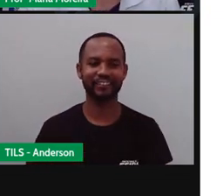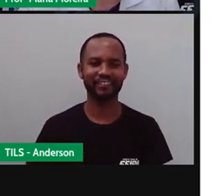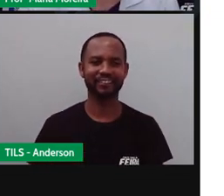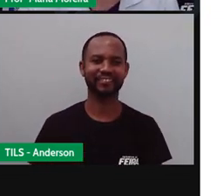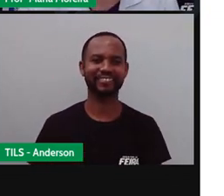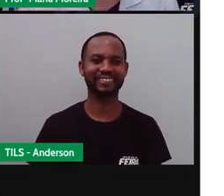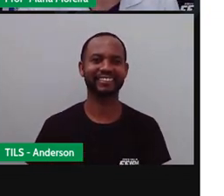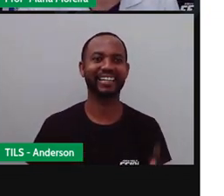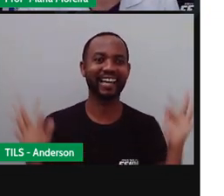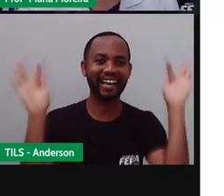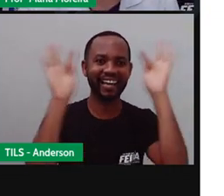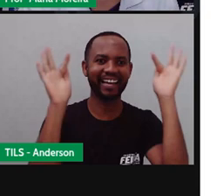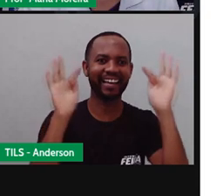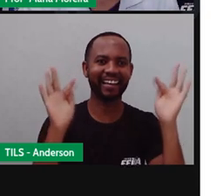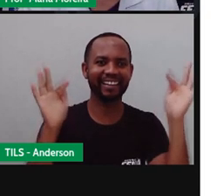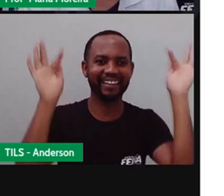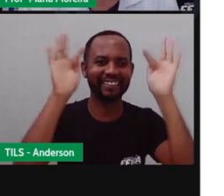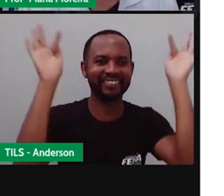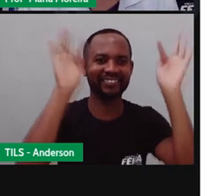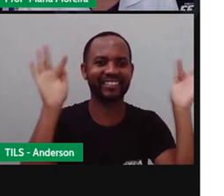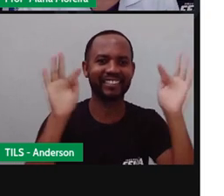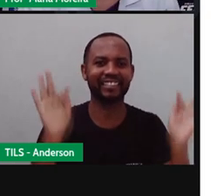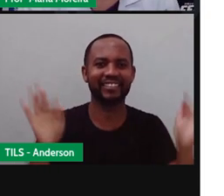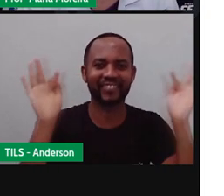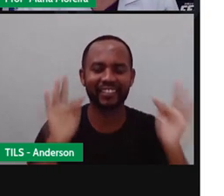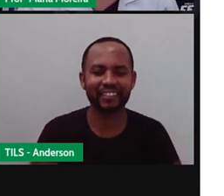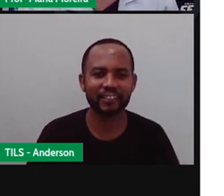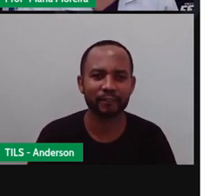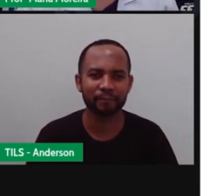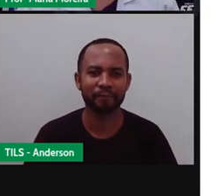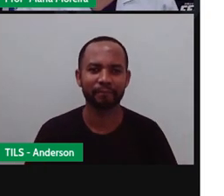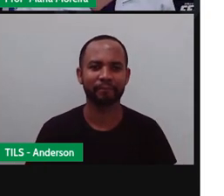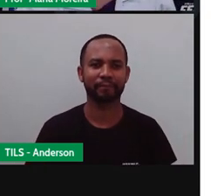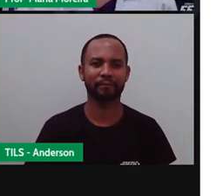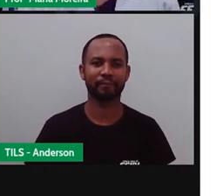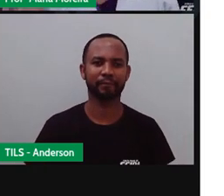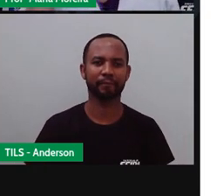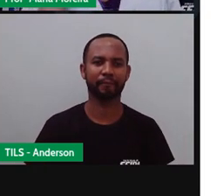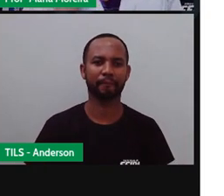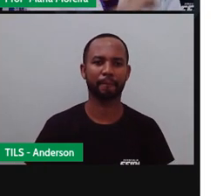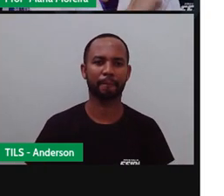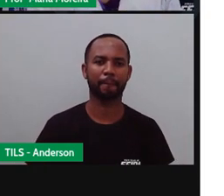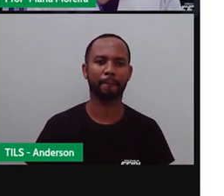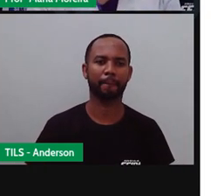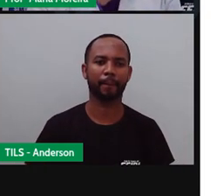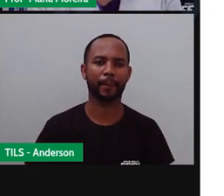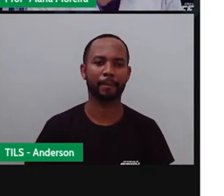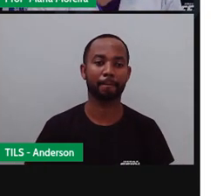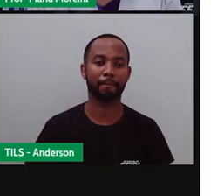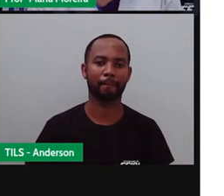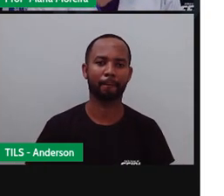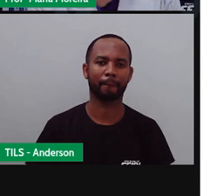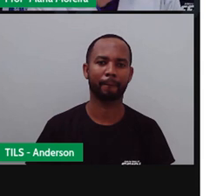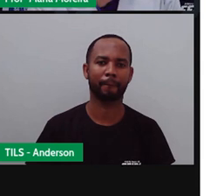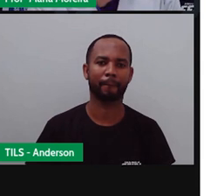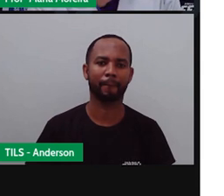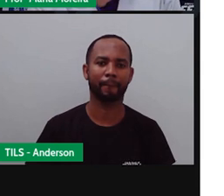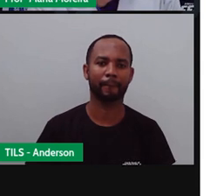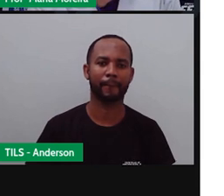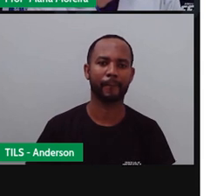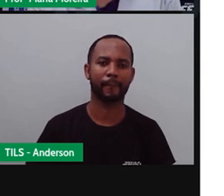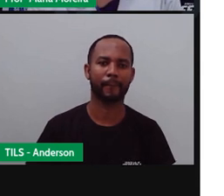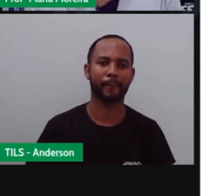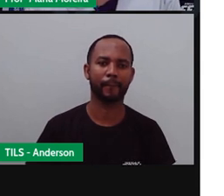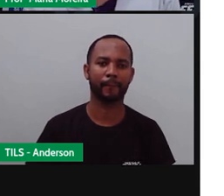Olha, quem vê até compra, viu, gente? Pois é, olha. Vamos voltar para uma afirmação que tem lá no